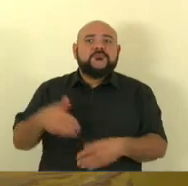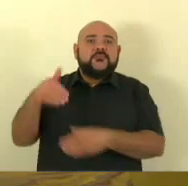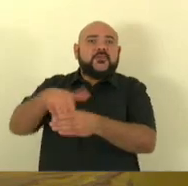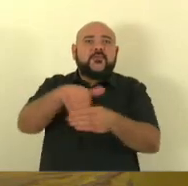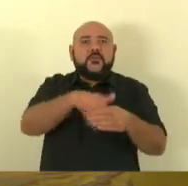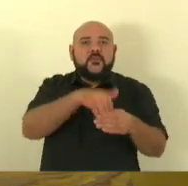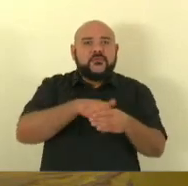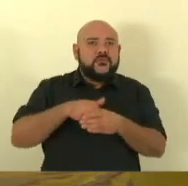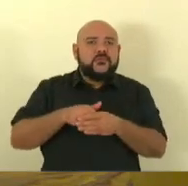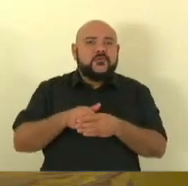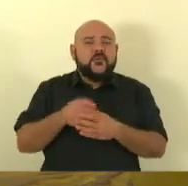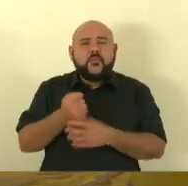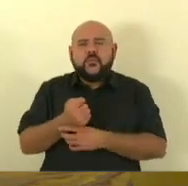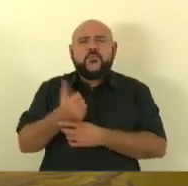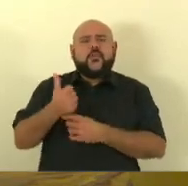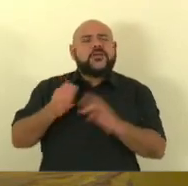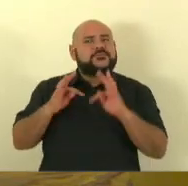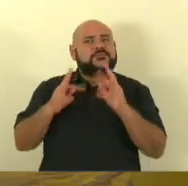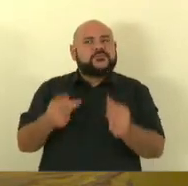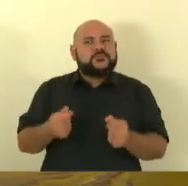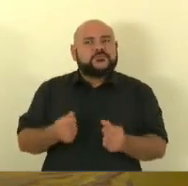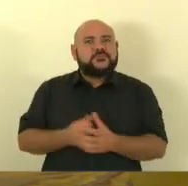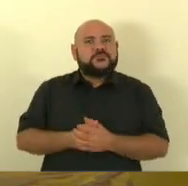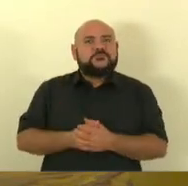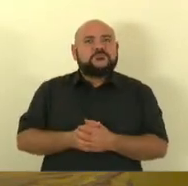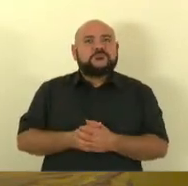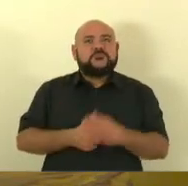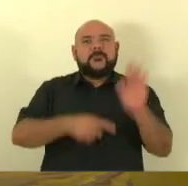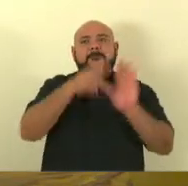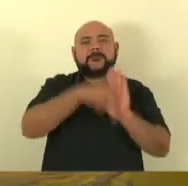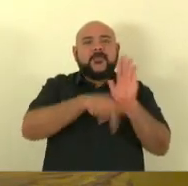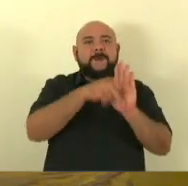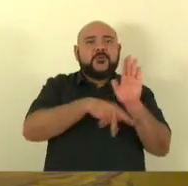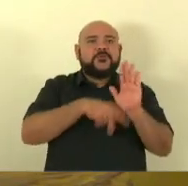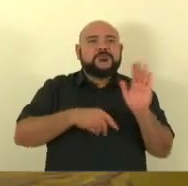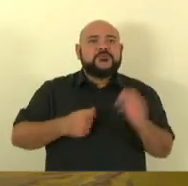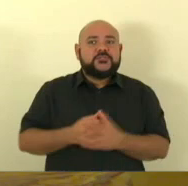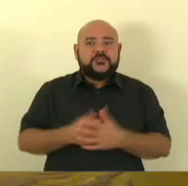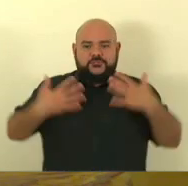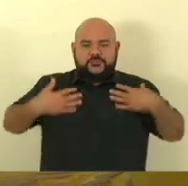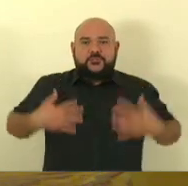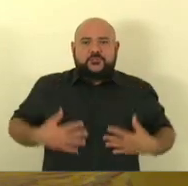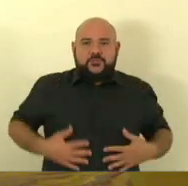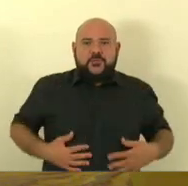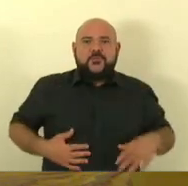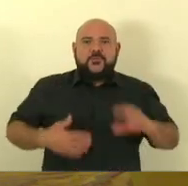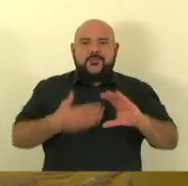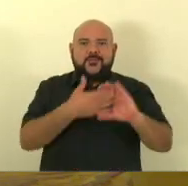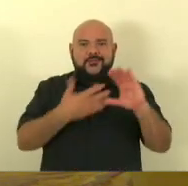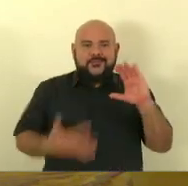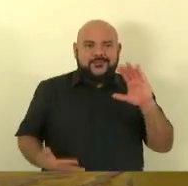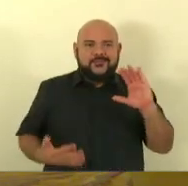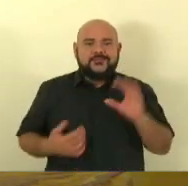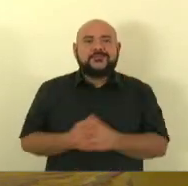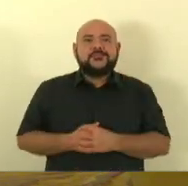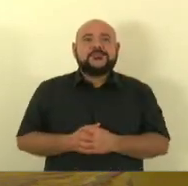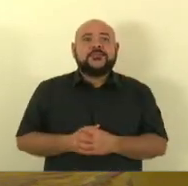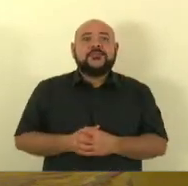quase todo mundo. No projeto do sexo biológico, por exemplo, me lembro que foram 27